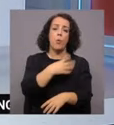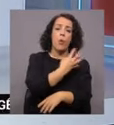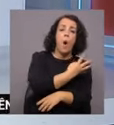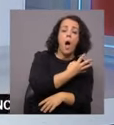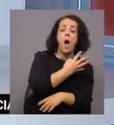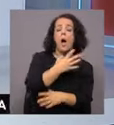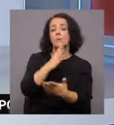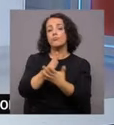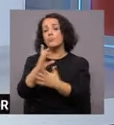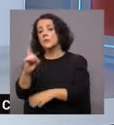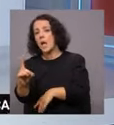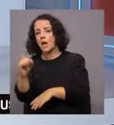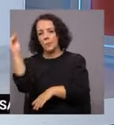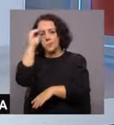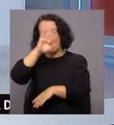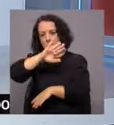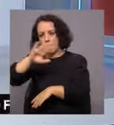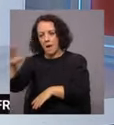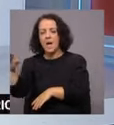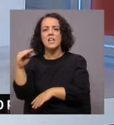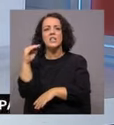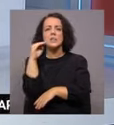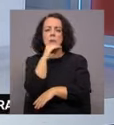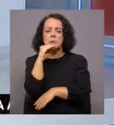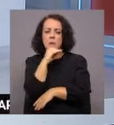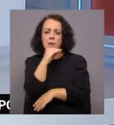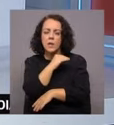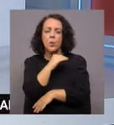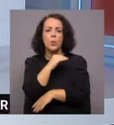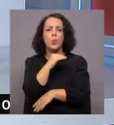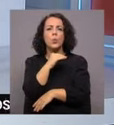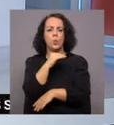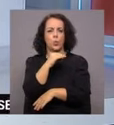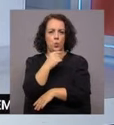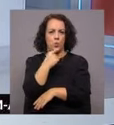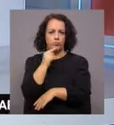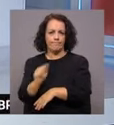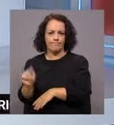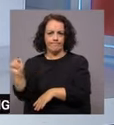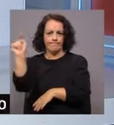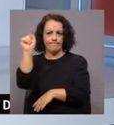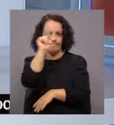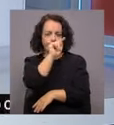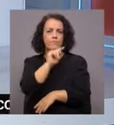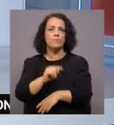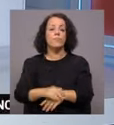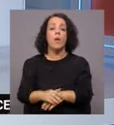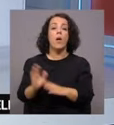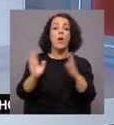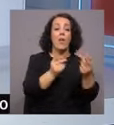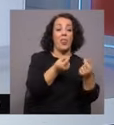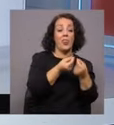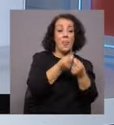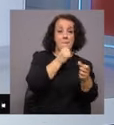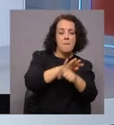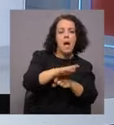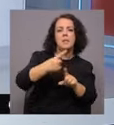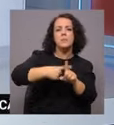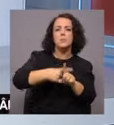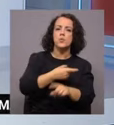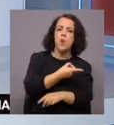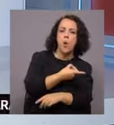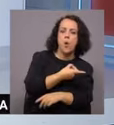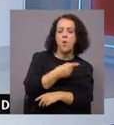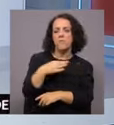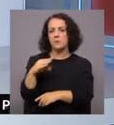graus no interior, formação de gelogeada em muitos locais e, mais para o litoral, os 9 a 10 graus.